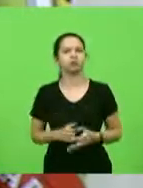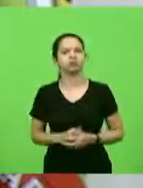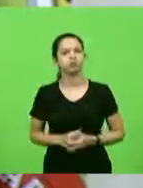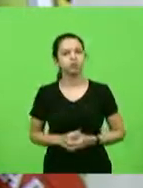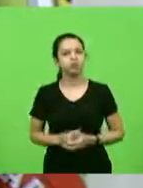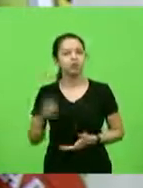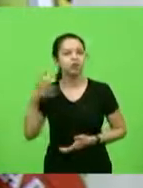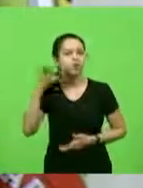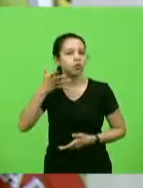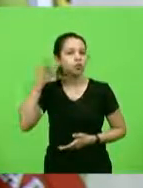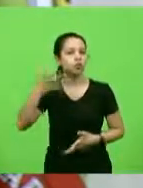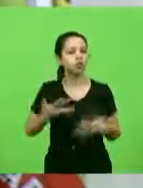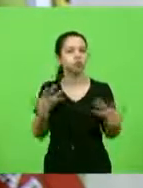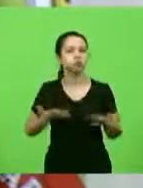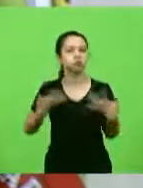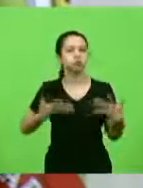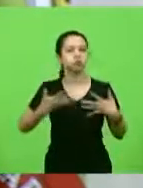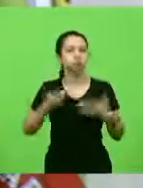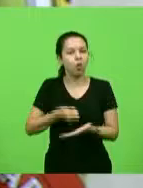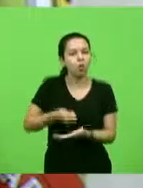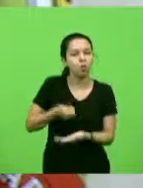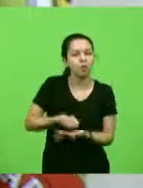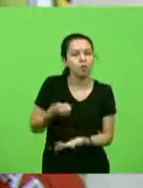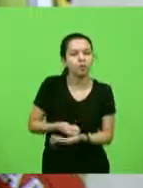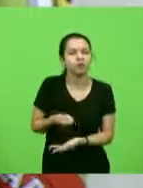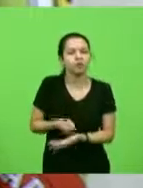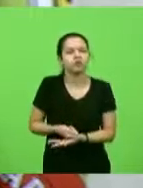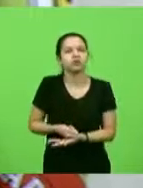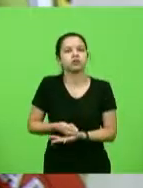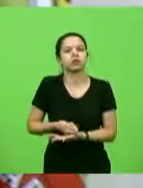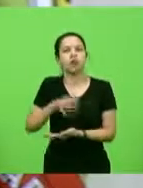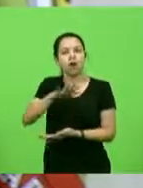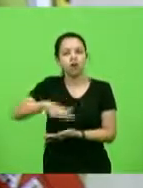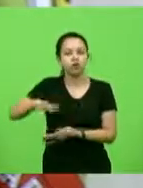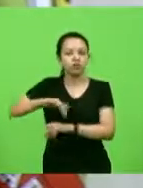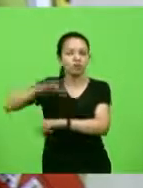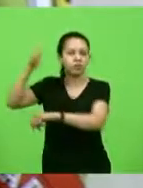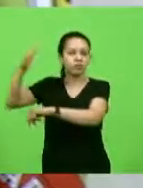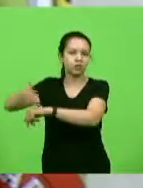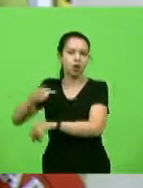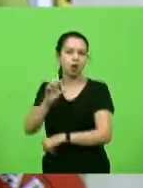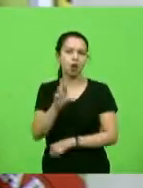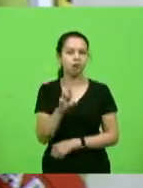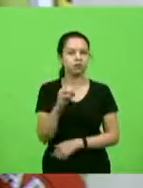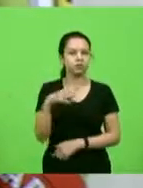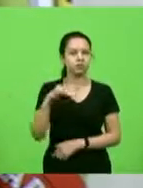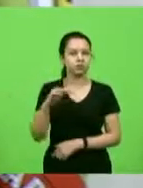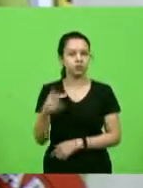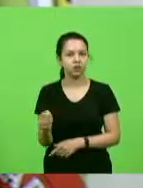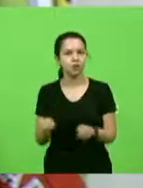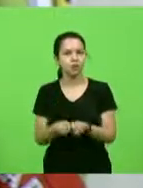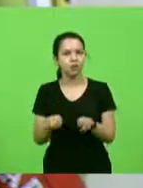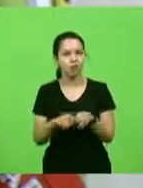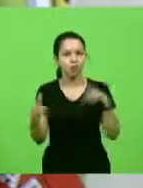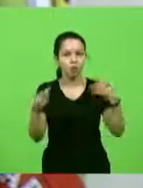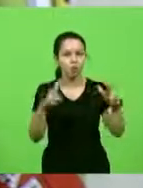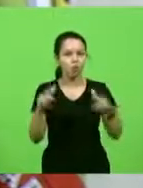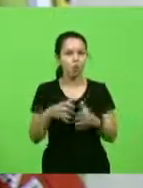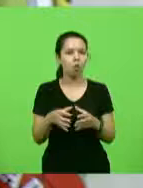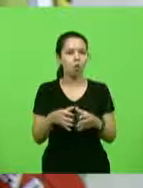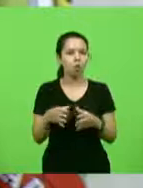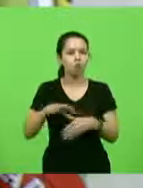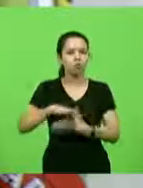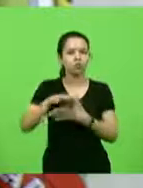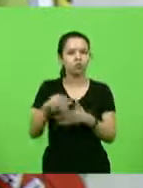com grande entusiasmo, cobrando a Serra da Rocinha, assim como tantas outras lideranças, e quando eu cito Zé Milton,